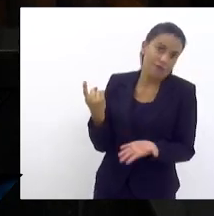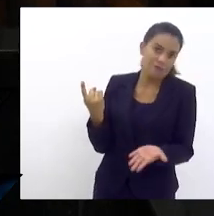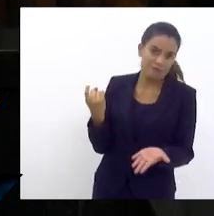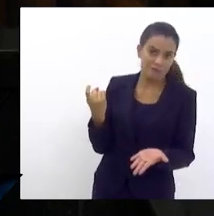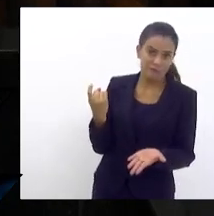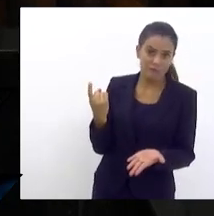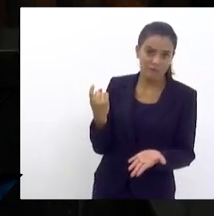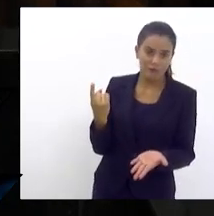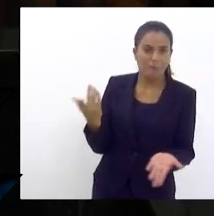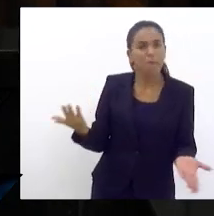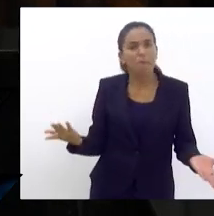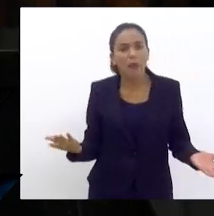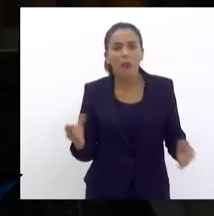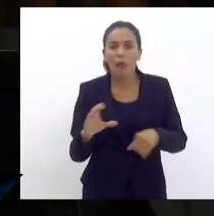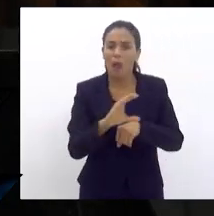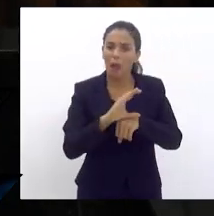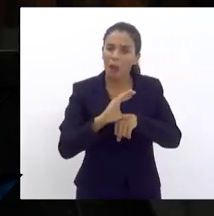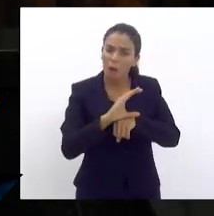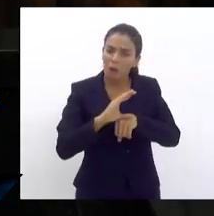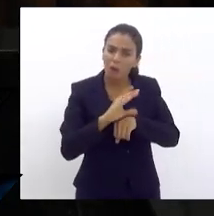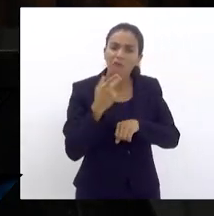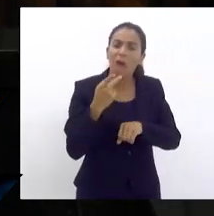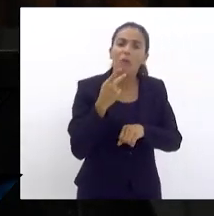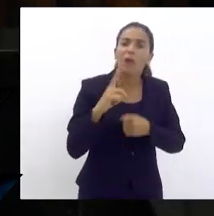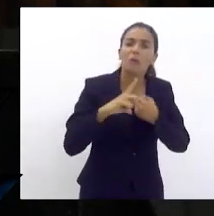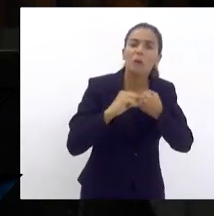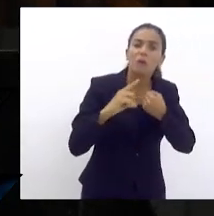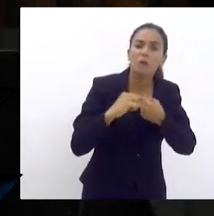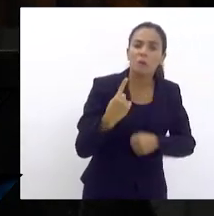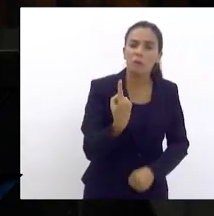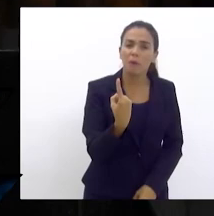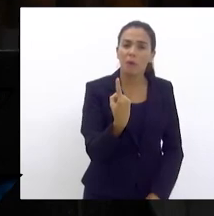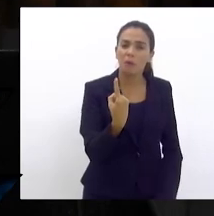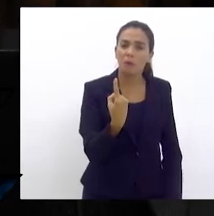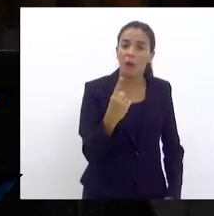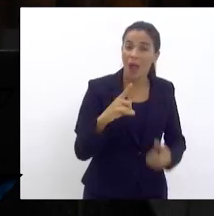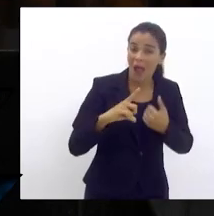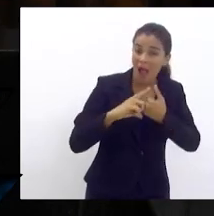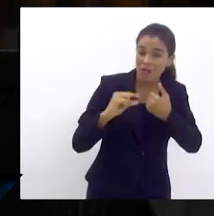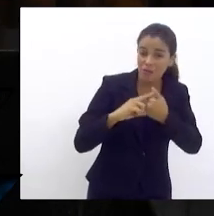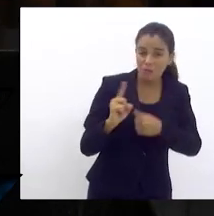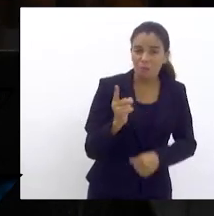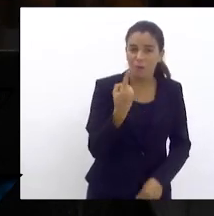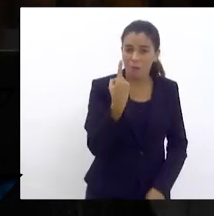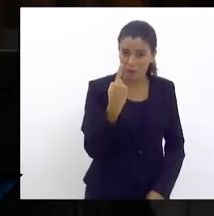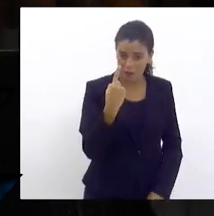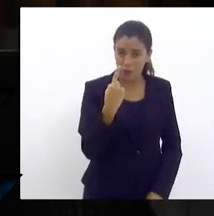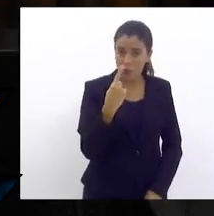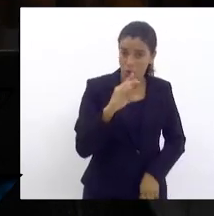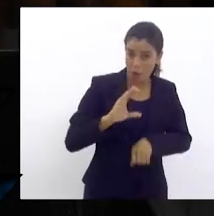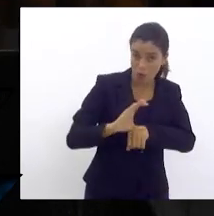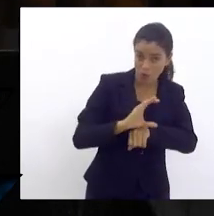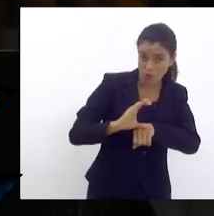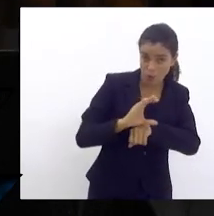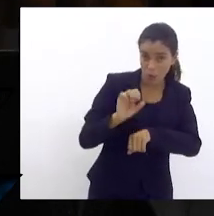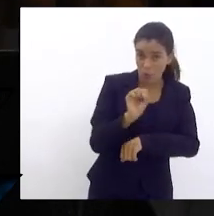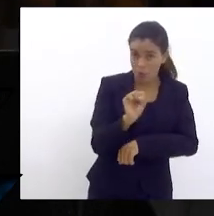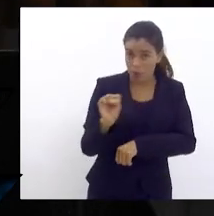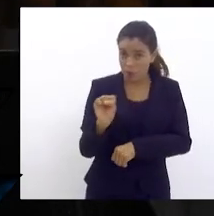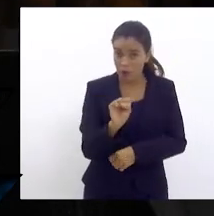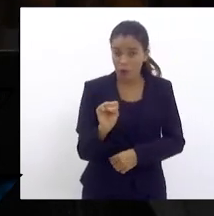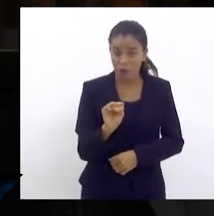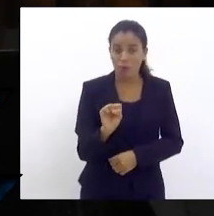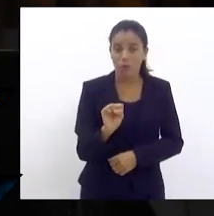Mas não é o que diz a Constituição no seu artigo primeiro. Artigo primeiro da Constituição Federal de 88, a